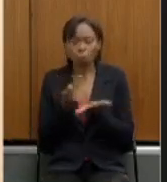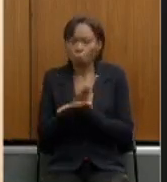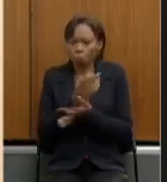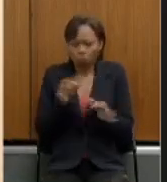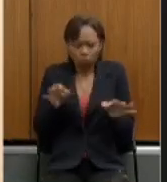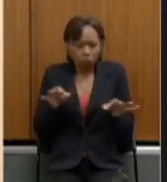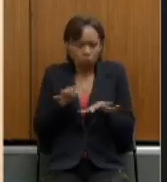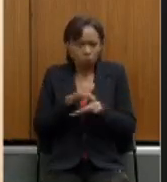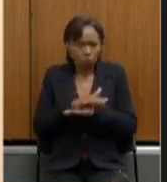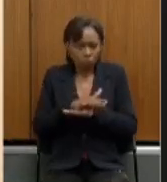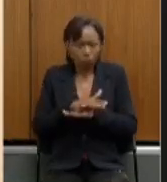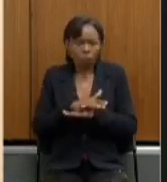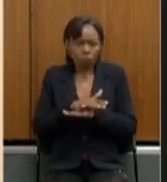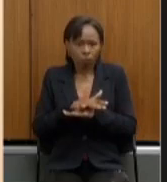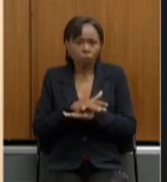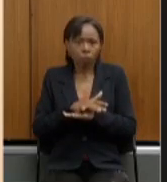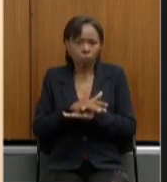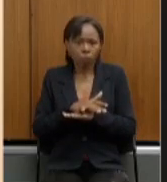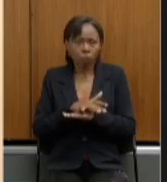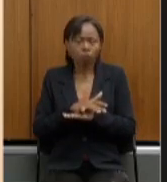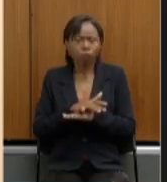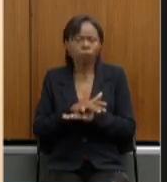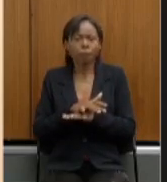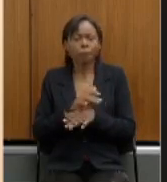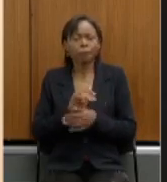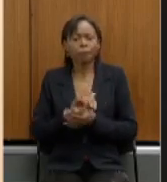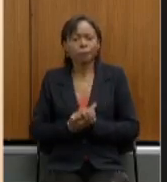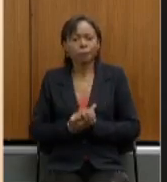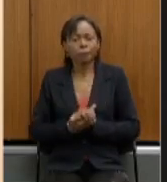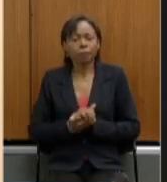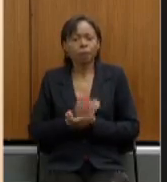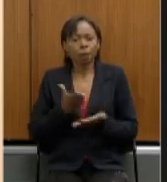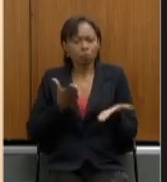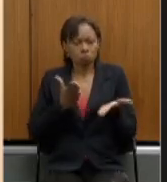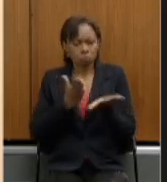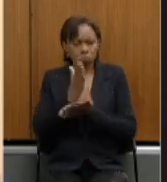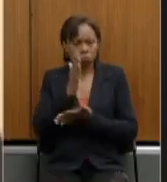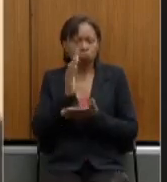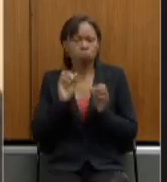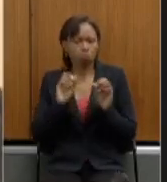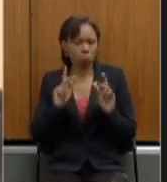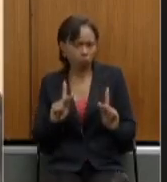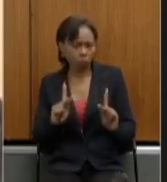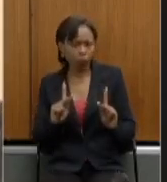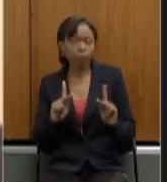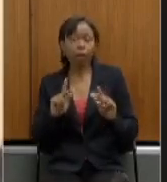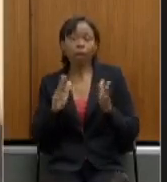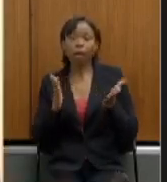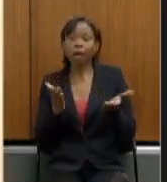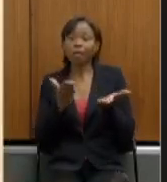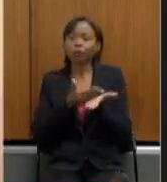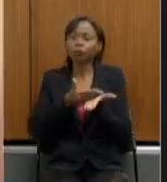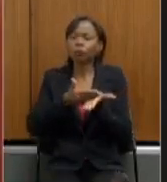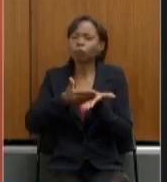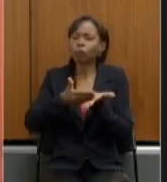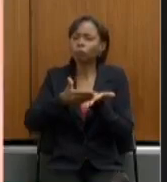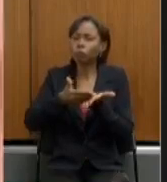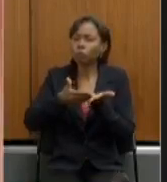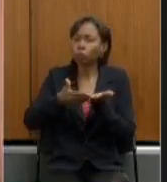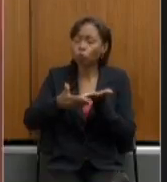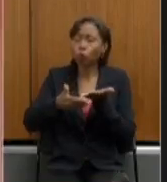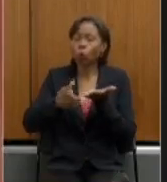feito este esta aprovação nós passamos então na emenda